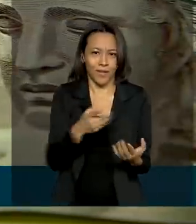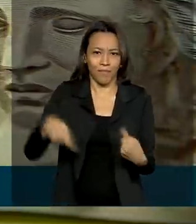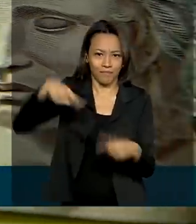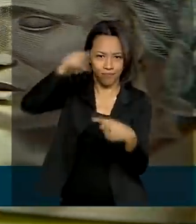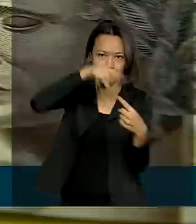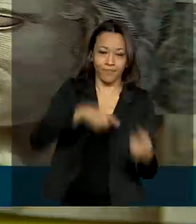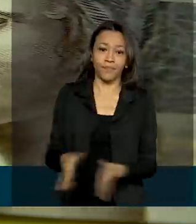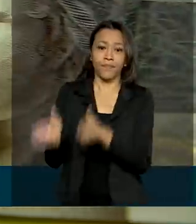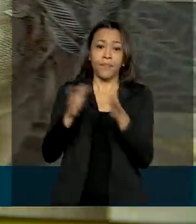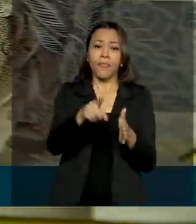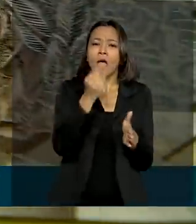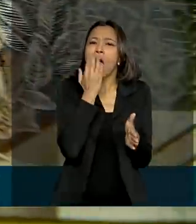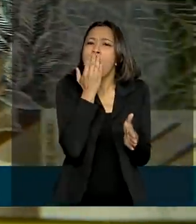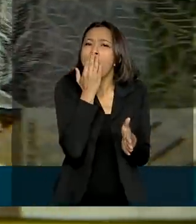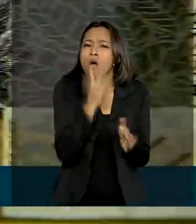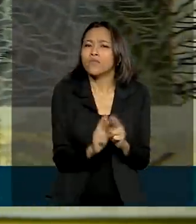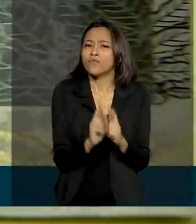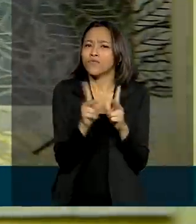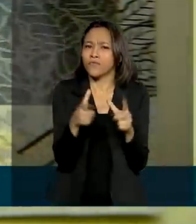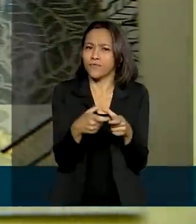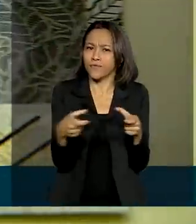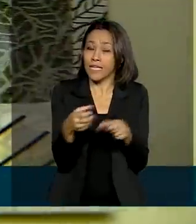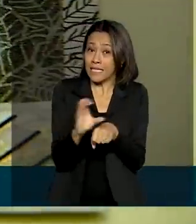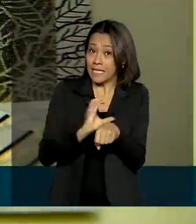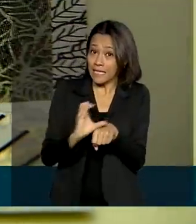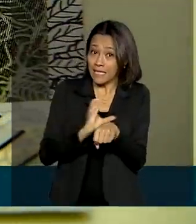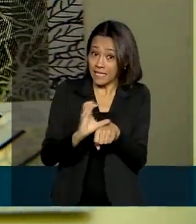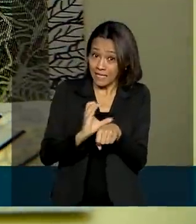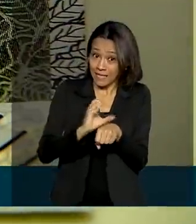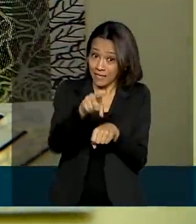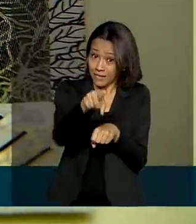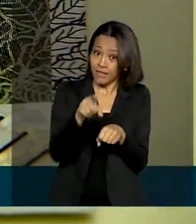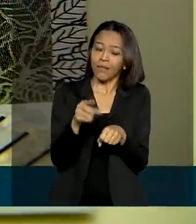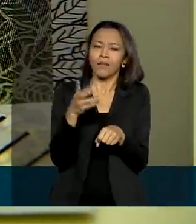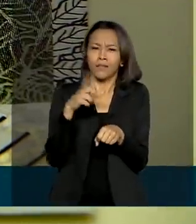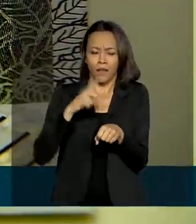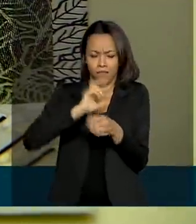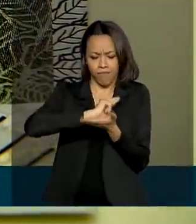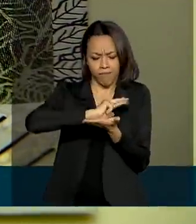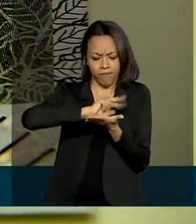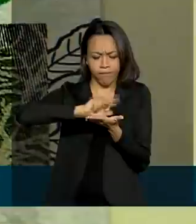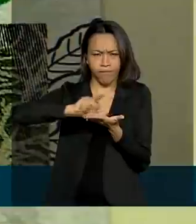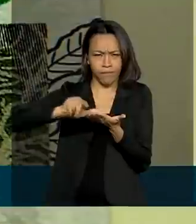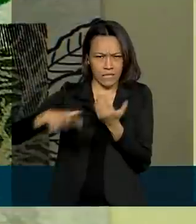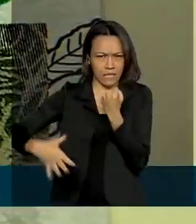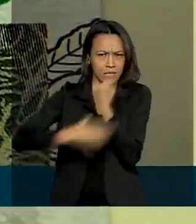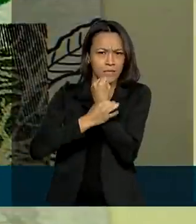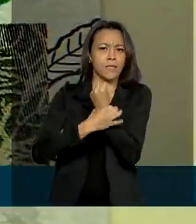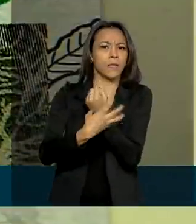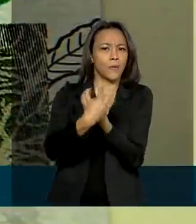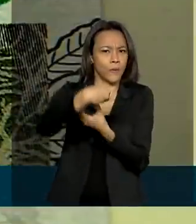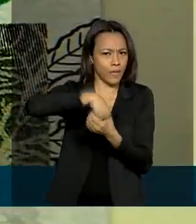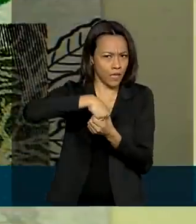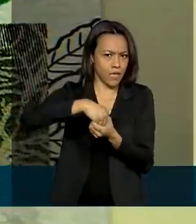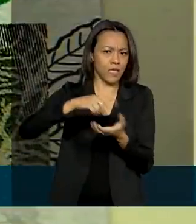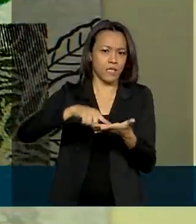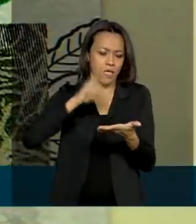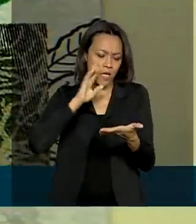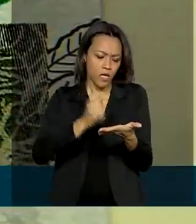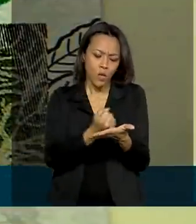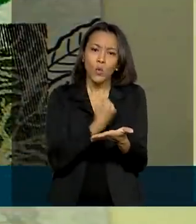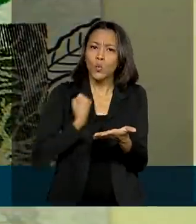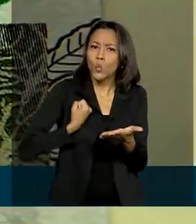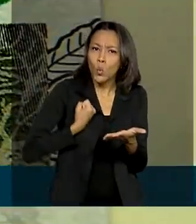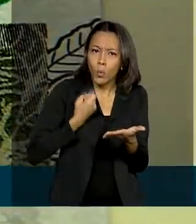nova nota tem uma cor diferente, cinza com tons de sépia. Ela vem com vários itens de segurança, como marca d'água, número